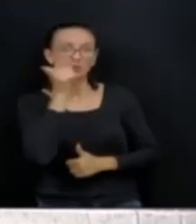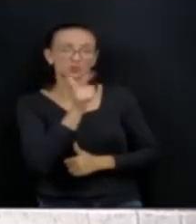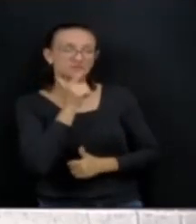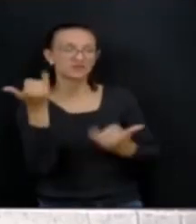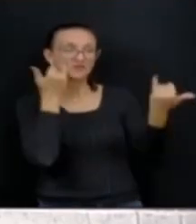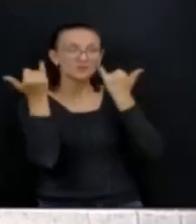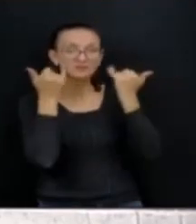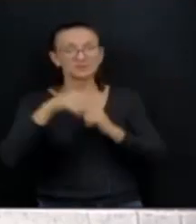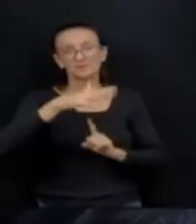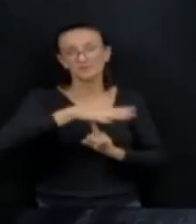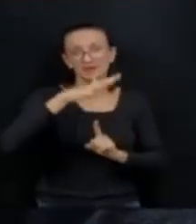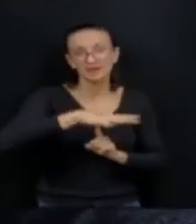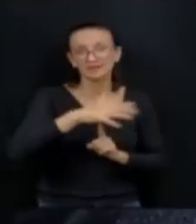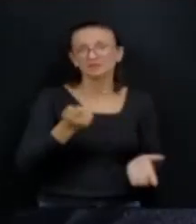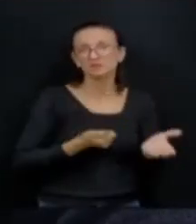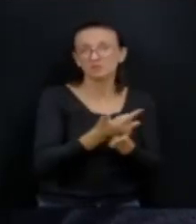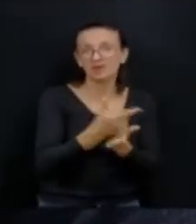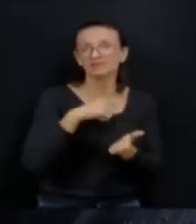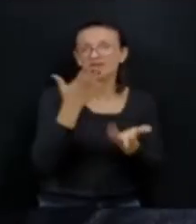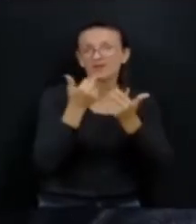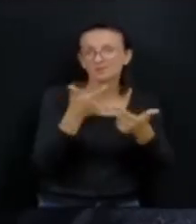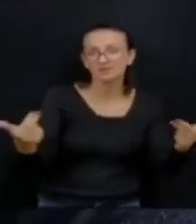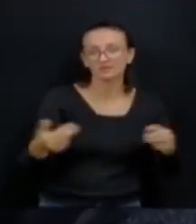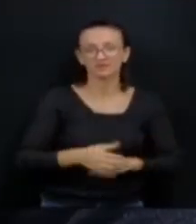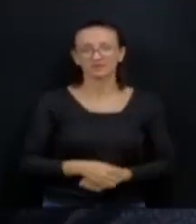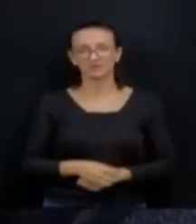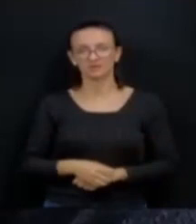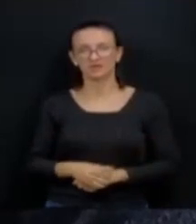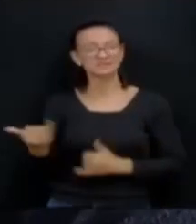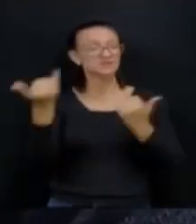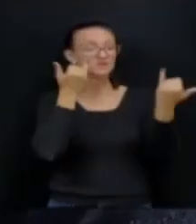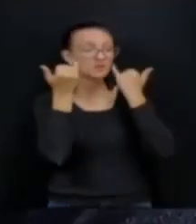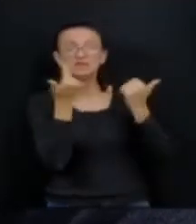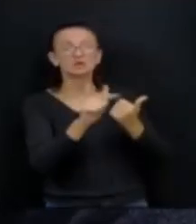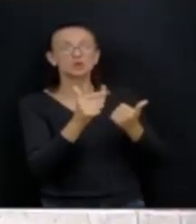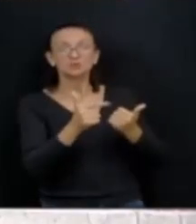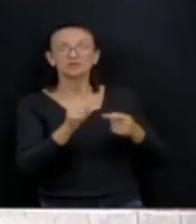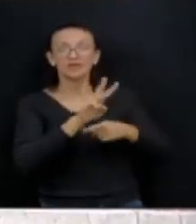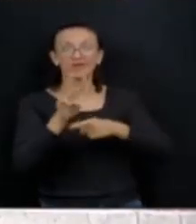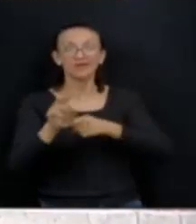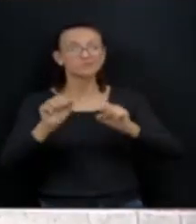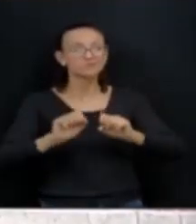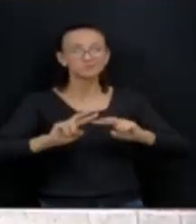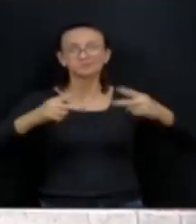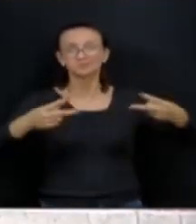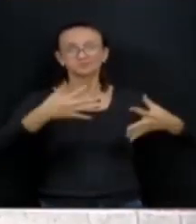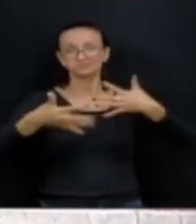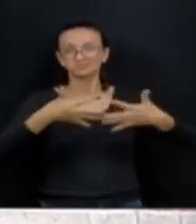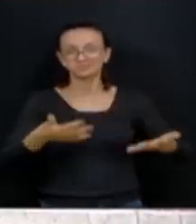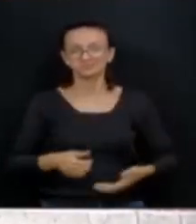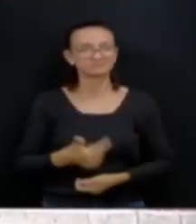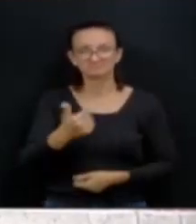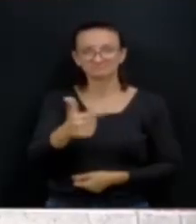pelo Estado do Paraná na aquisição de gênero alimentício. As informações não estão disponíveis no portal da transparência.